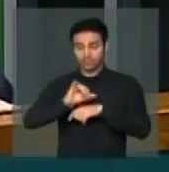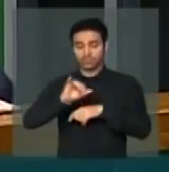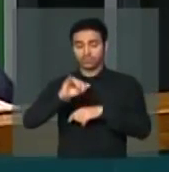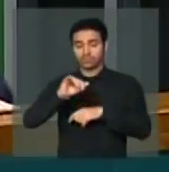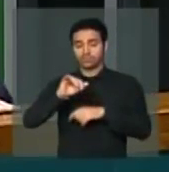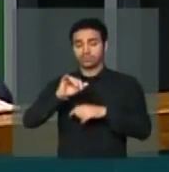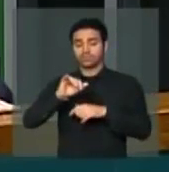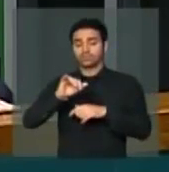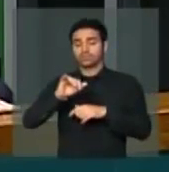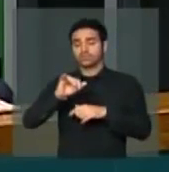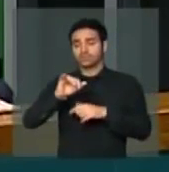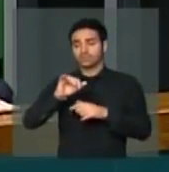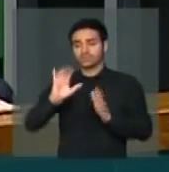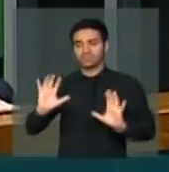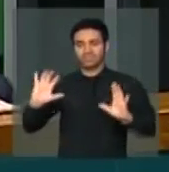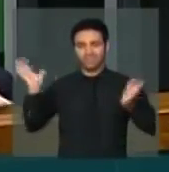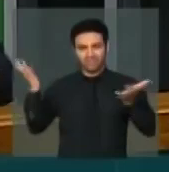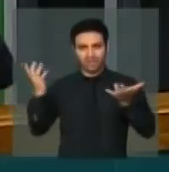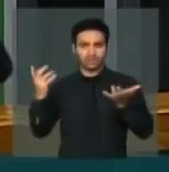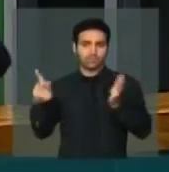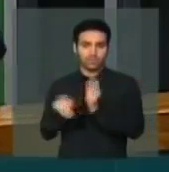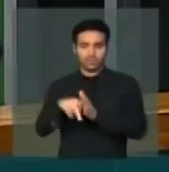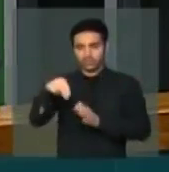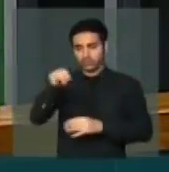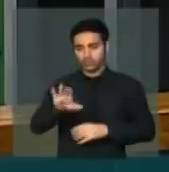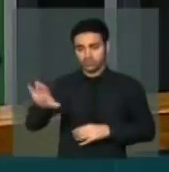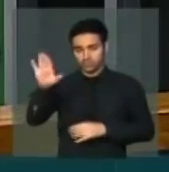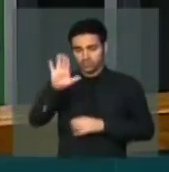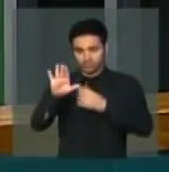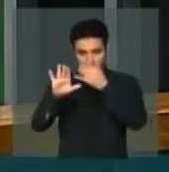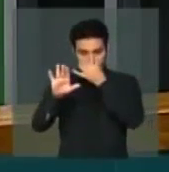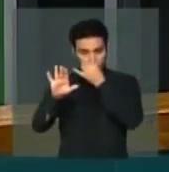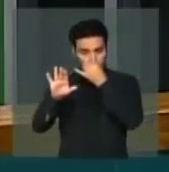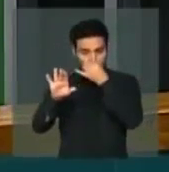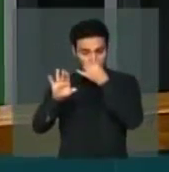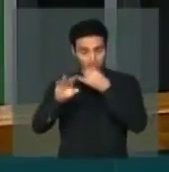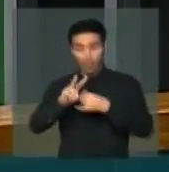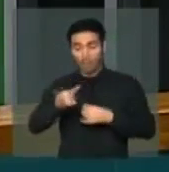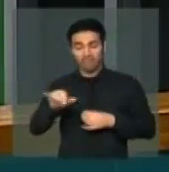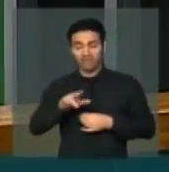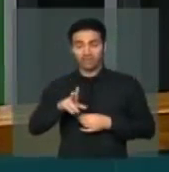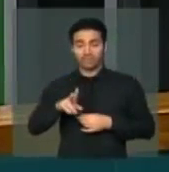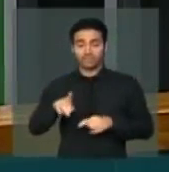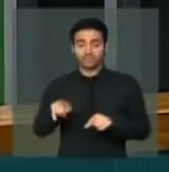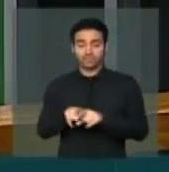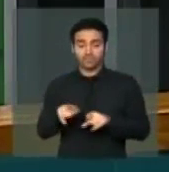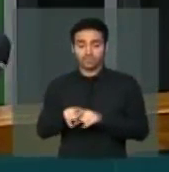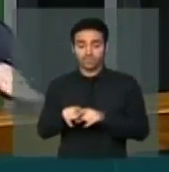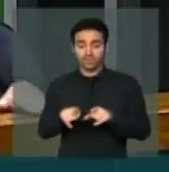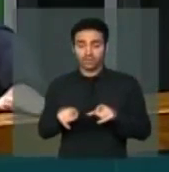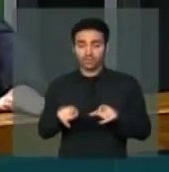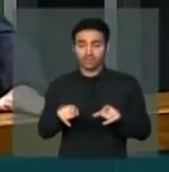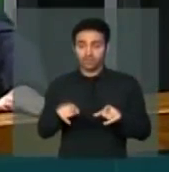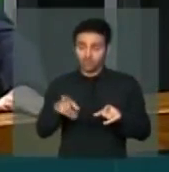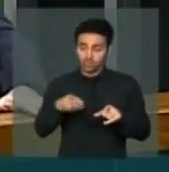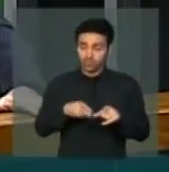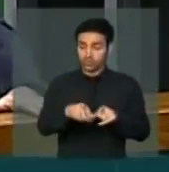brasileiro e que não daria continuidade do centro de convenções naquele local,